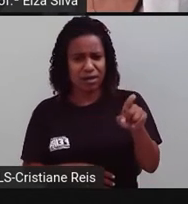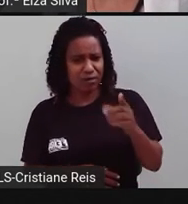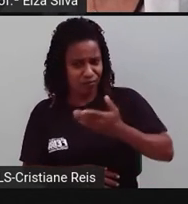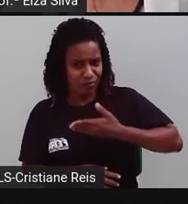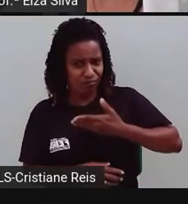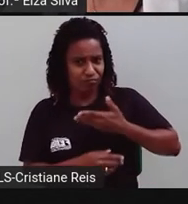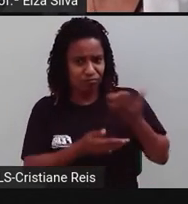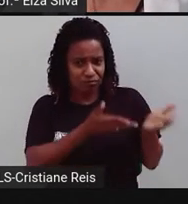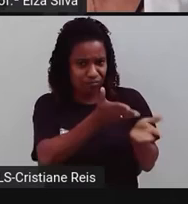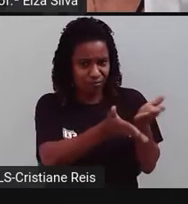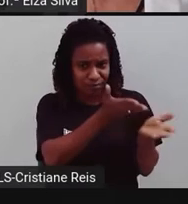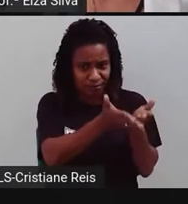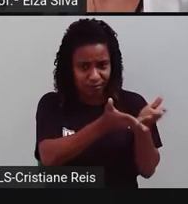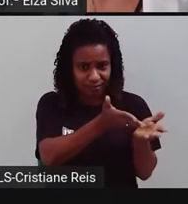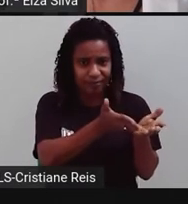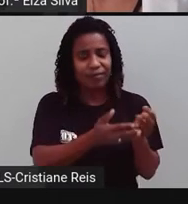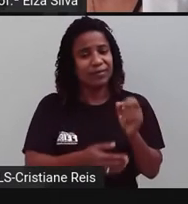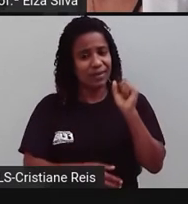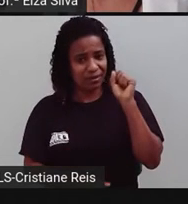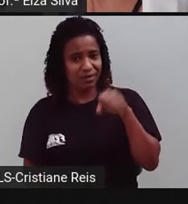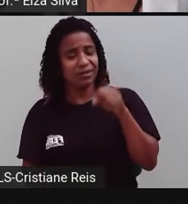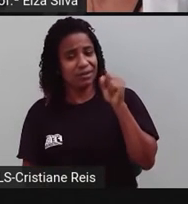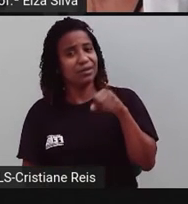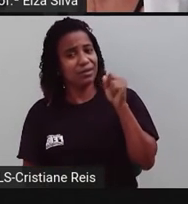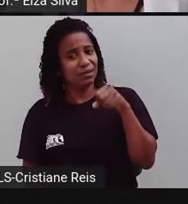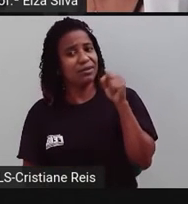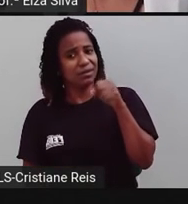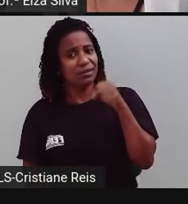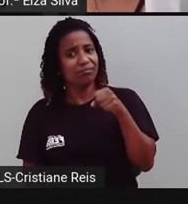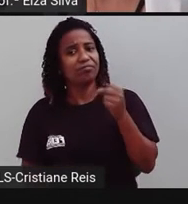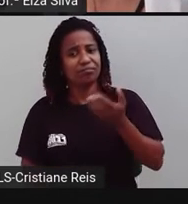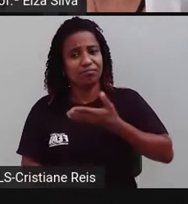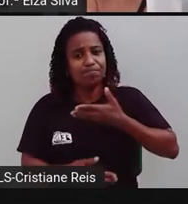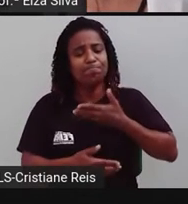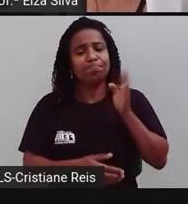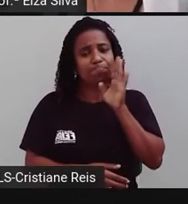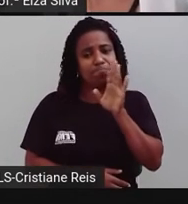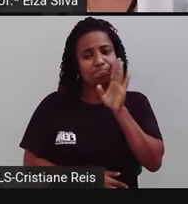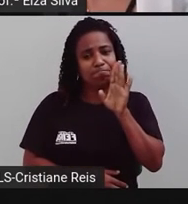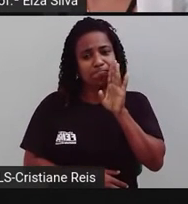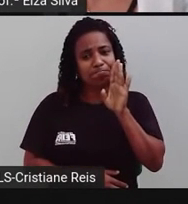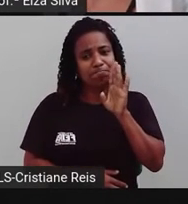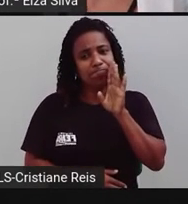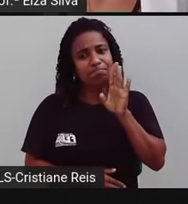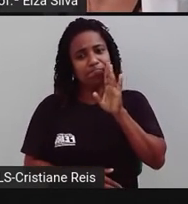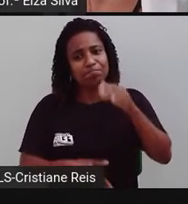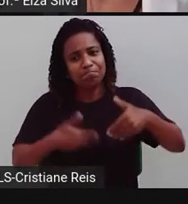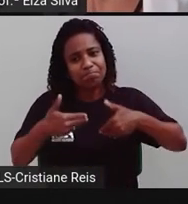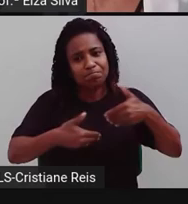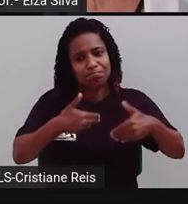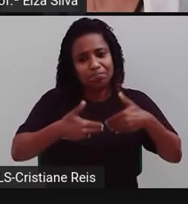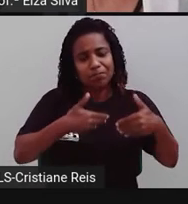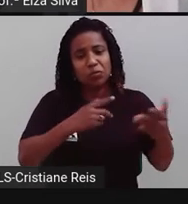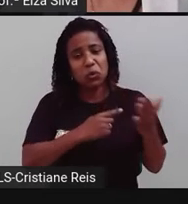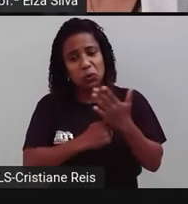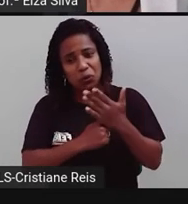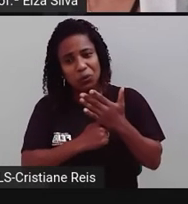was very helpful. É, sim, ele foi, né? Muito legal, né? Muito útil.